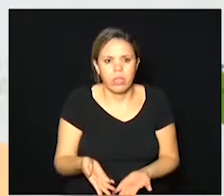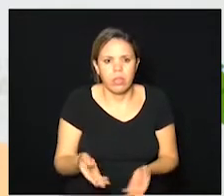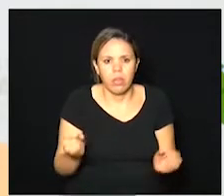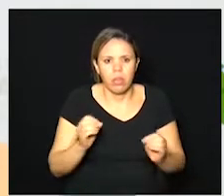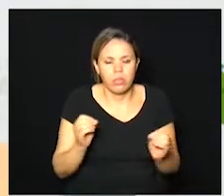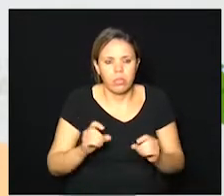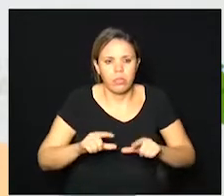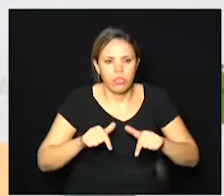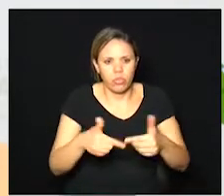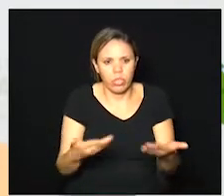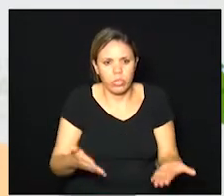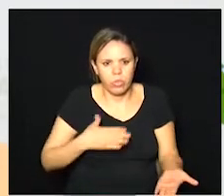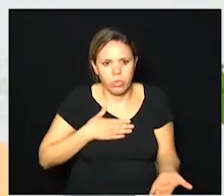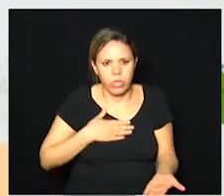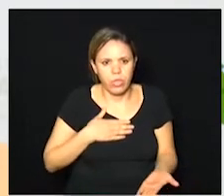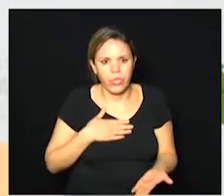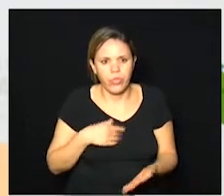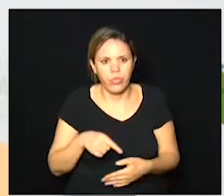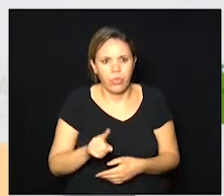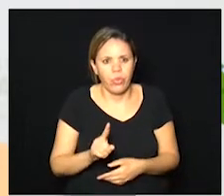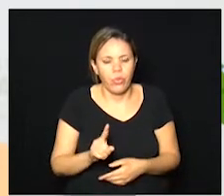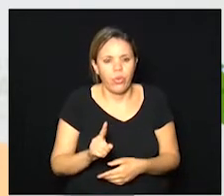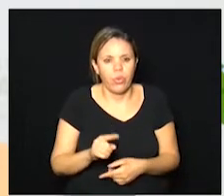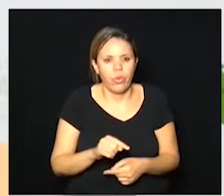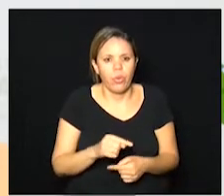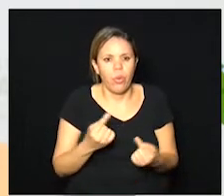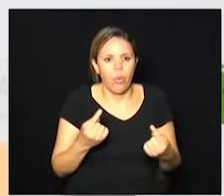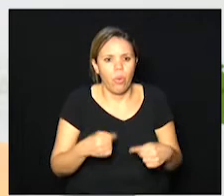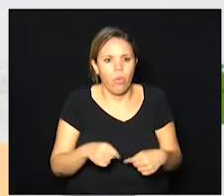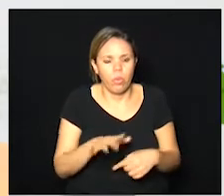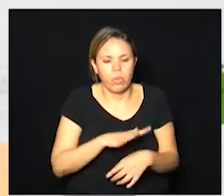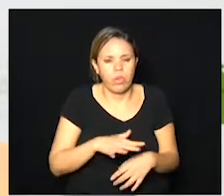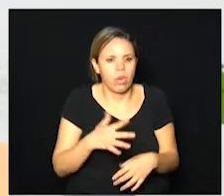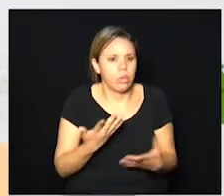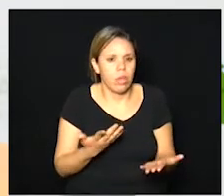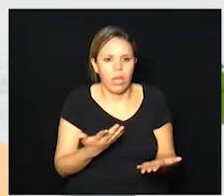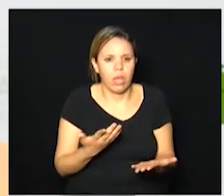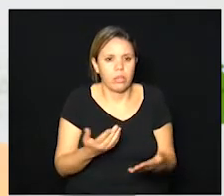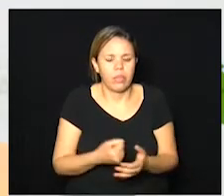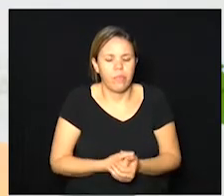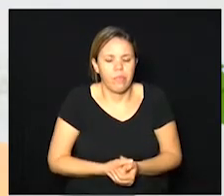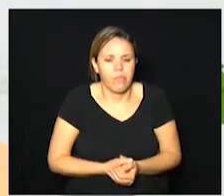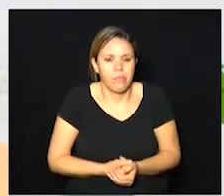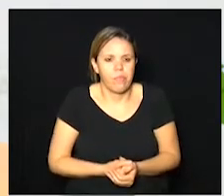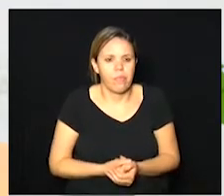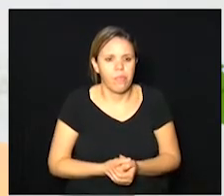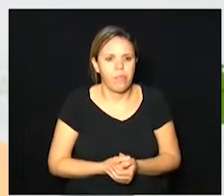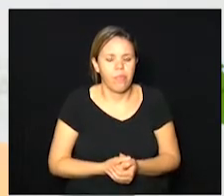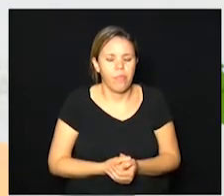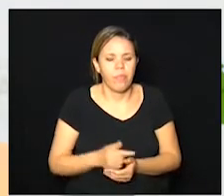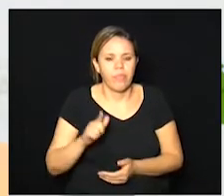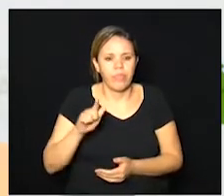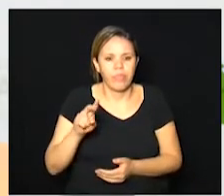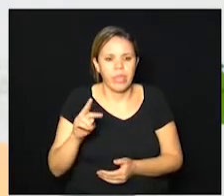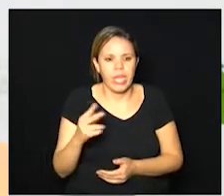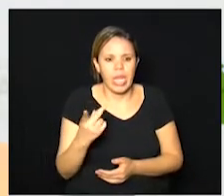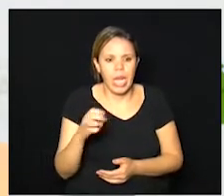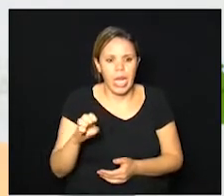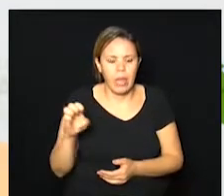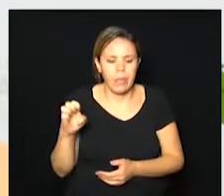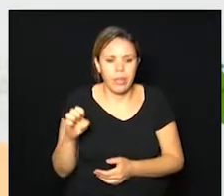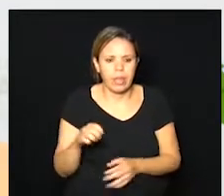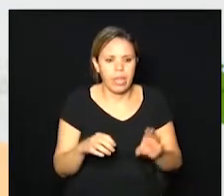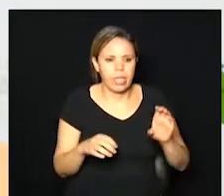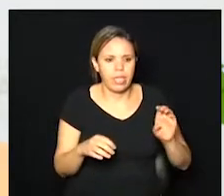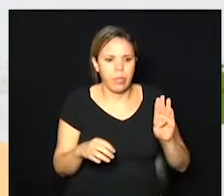atitude minha foi contrariada pela justiça o prefeito Guilherme Pierangeli da CBN ele